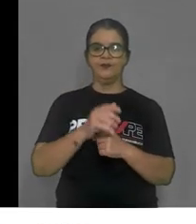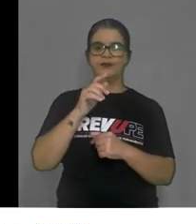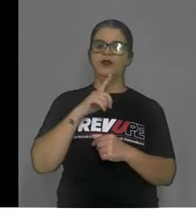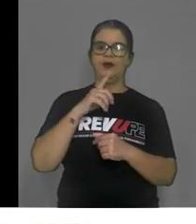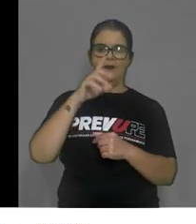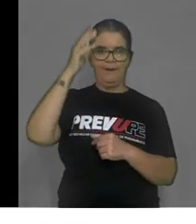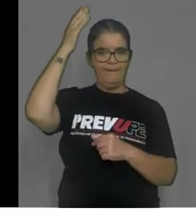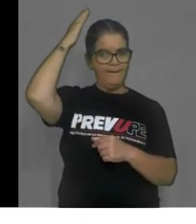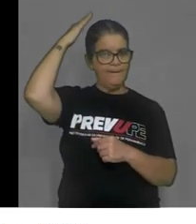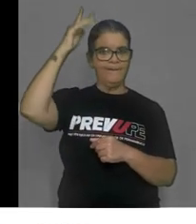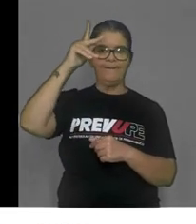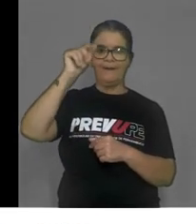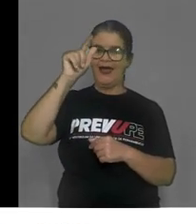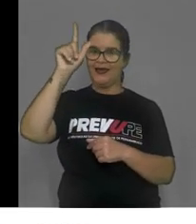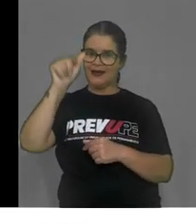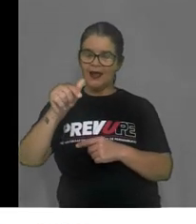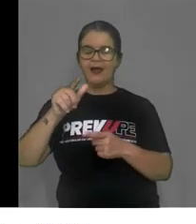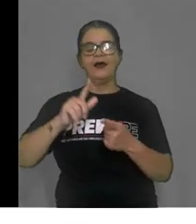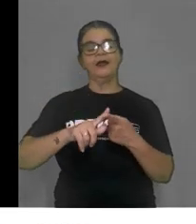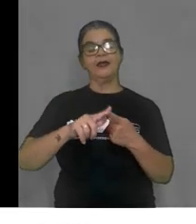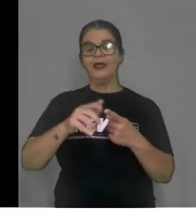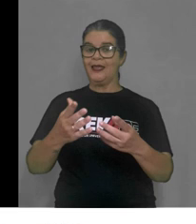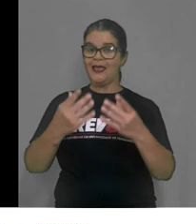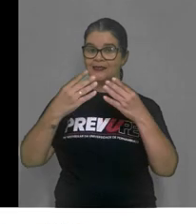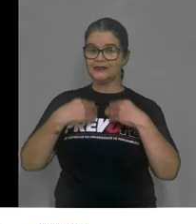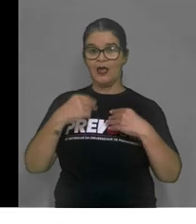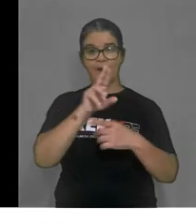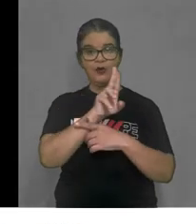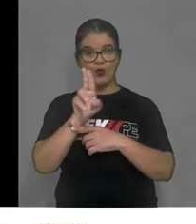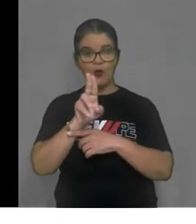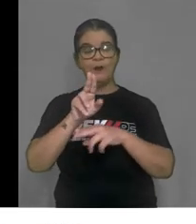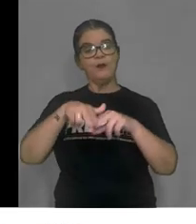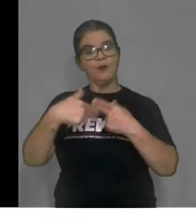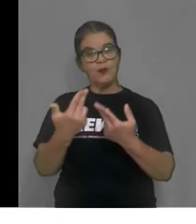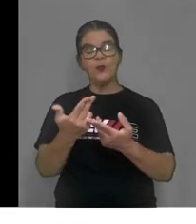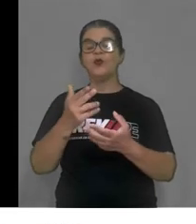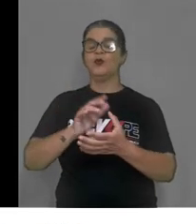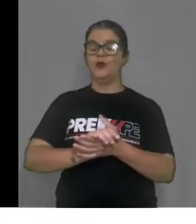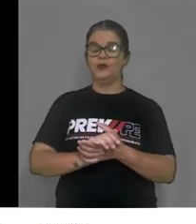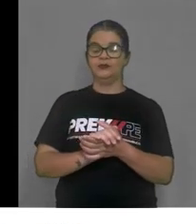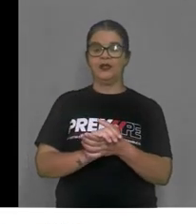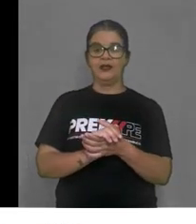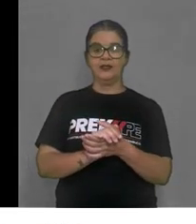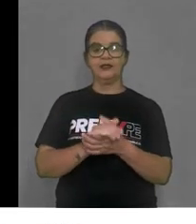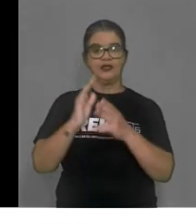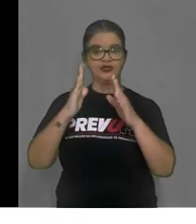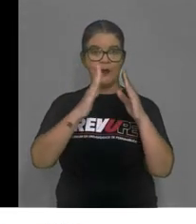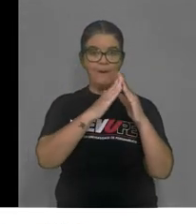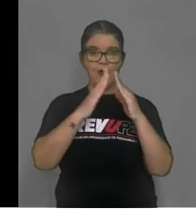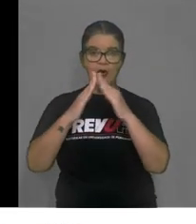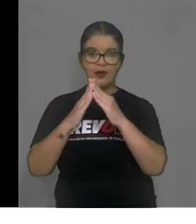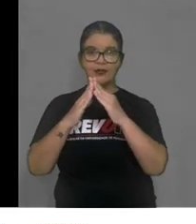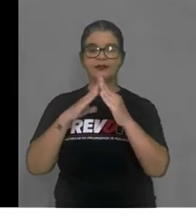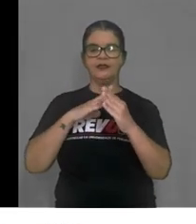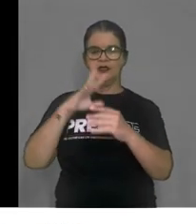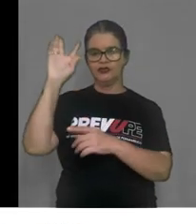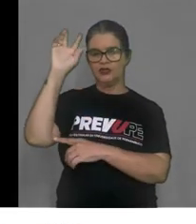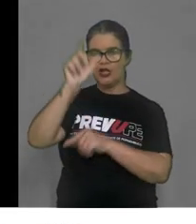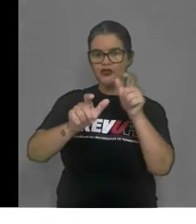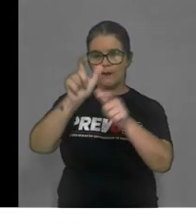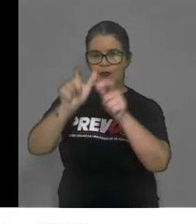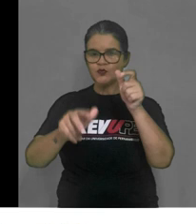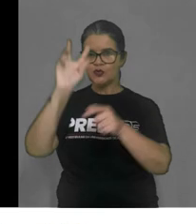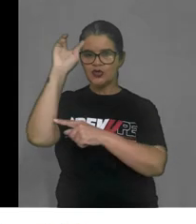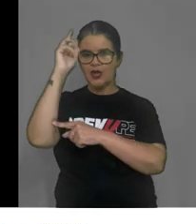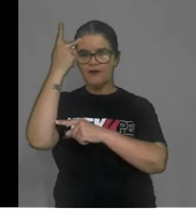estado do Pará, e recebe esse nome por conta das moradias dos revoltores. Foi a